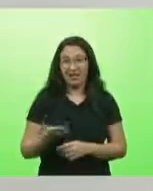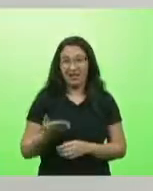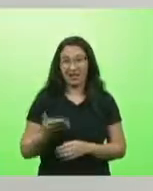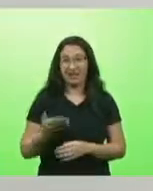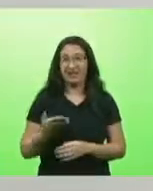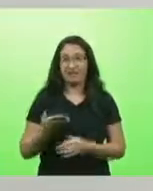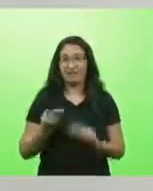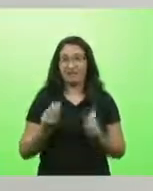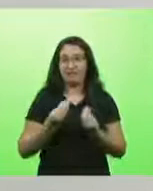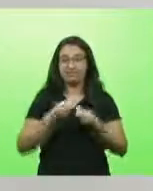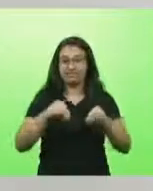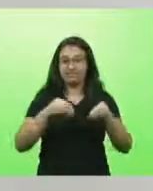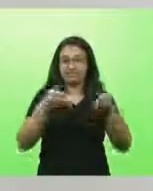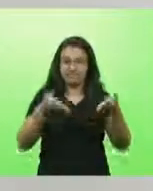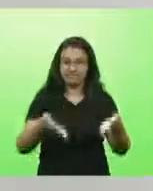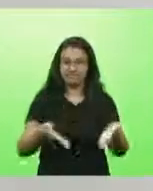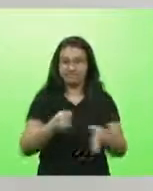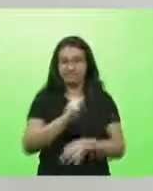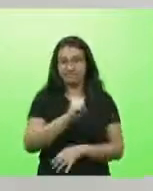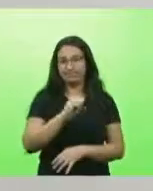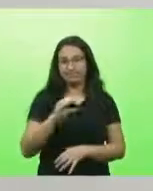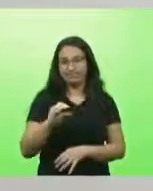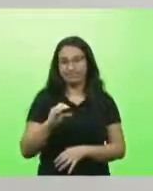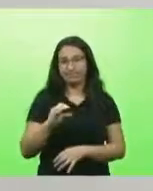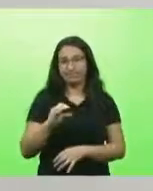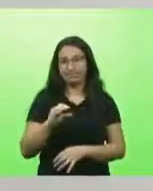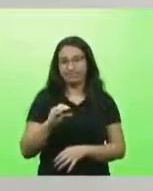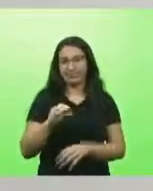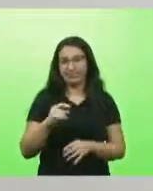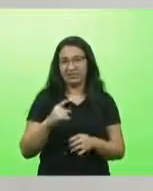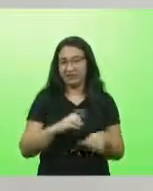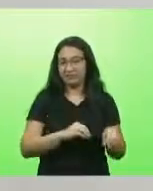sua história, tendo que mandar doentes para o Espírito Santo.